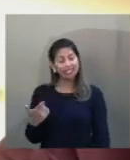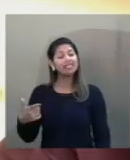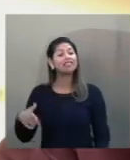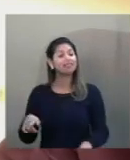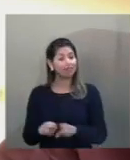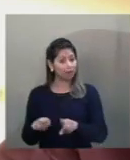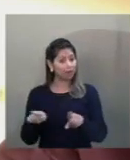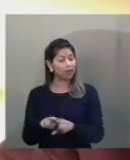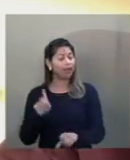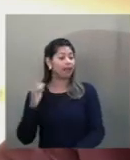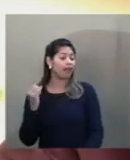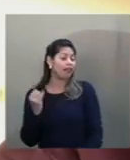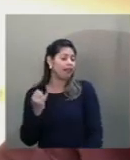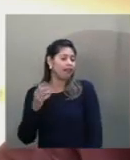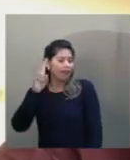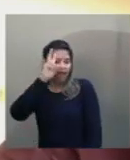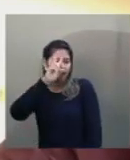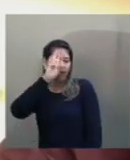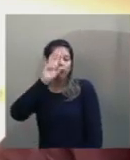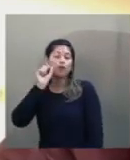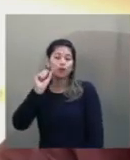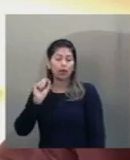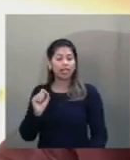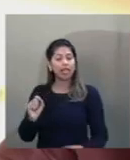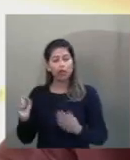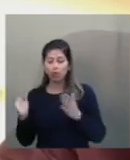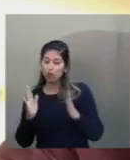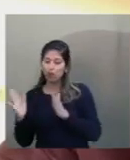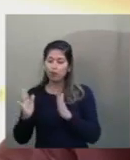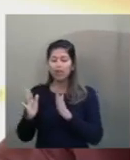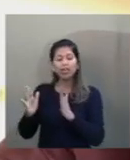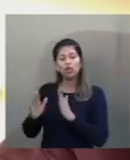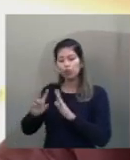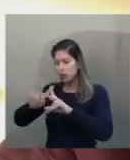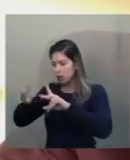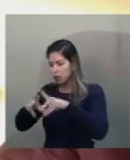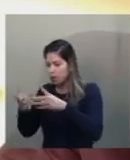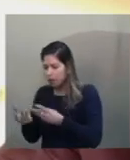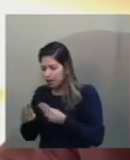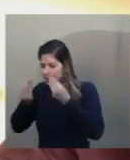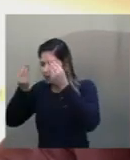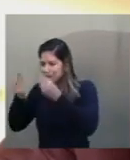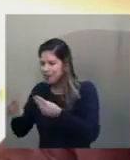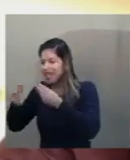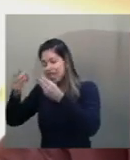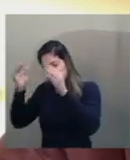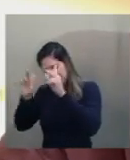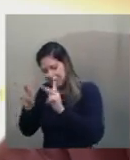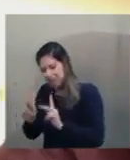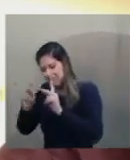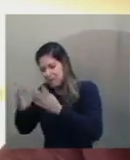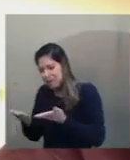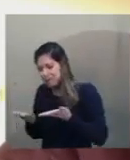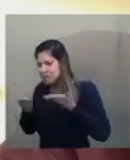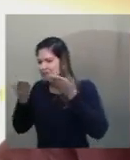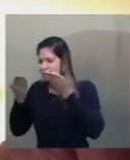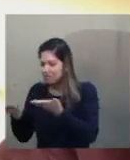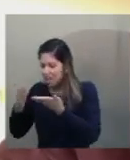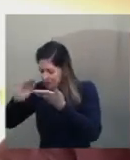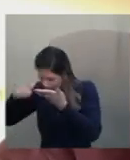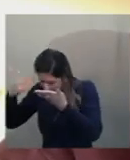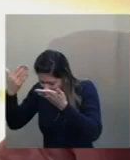candidatura ao Prêmio Nobel da Paz e outras homenagens extremamente justas que ela recebeu e ainda receberá,